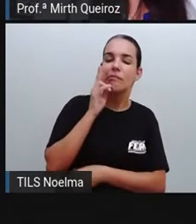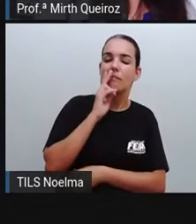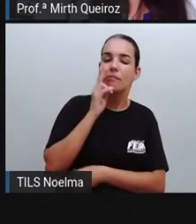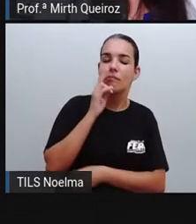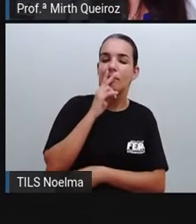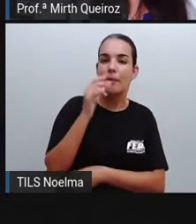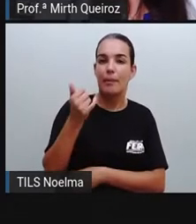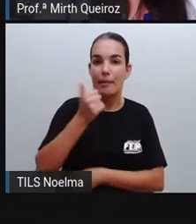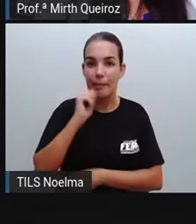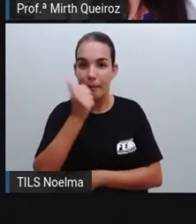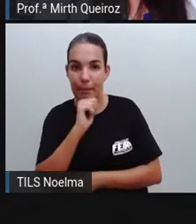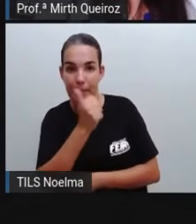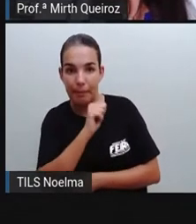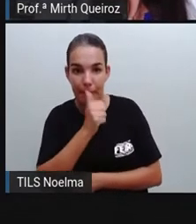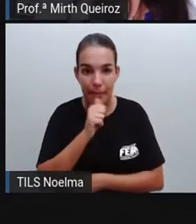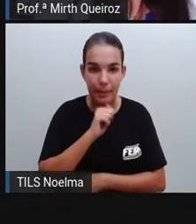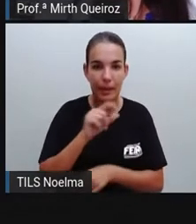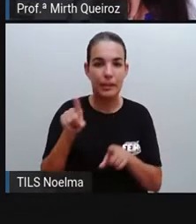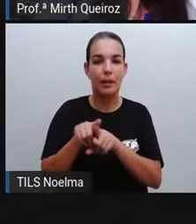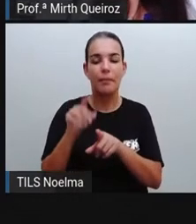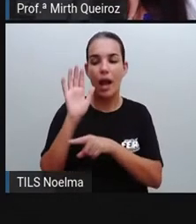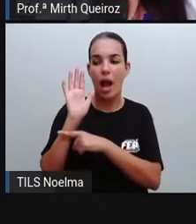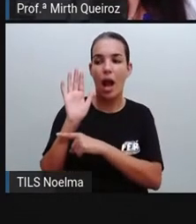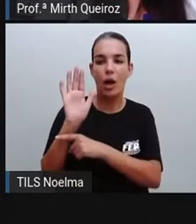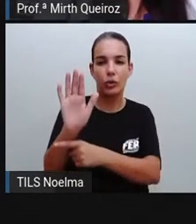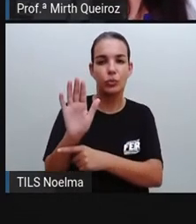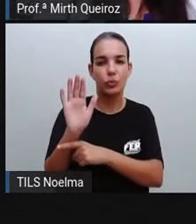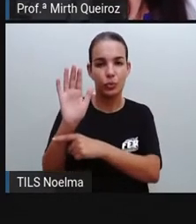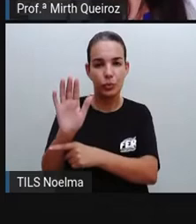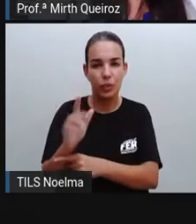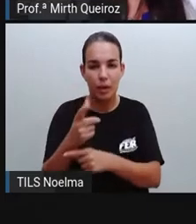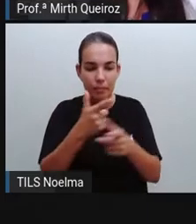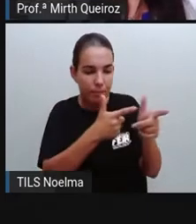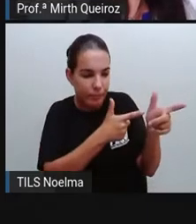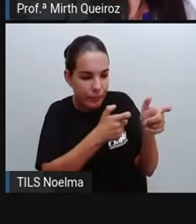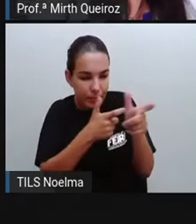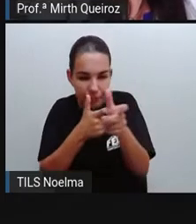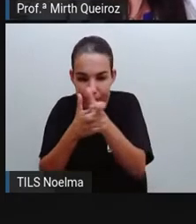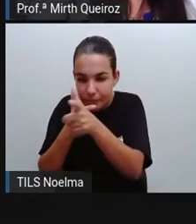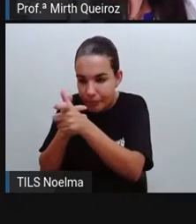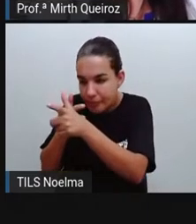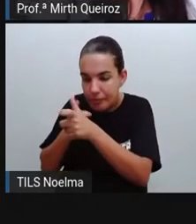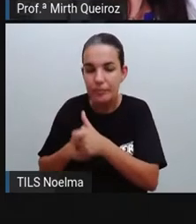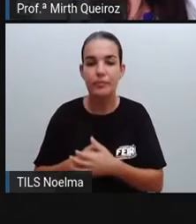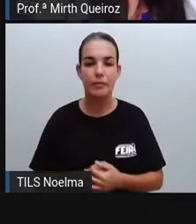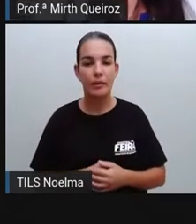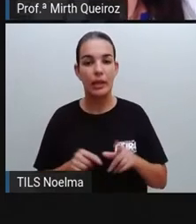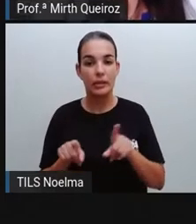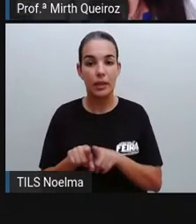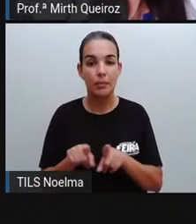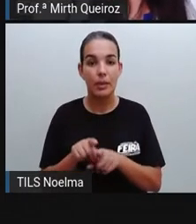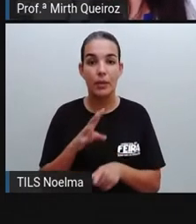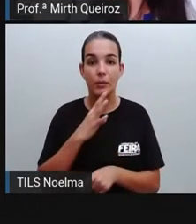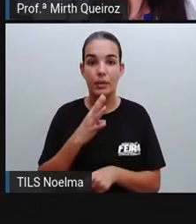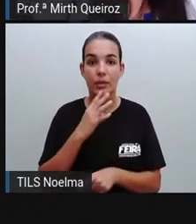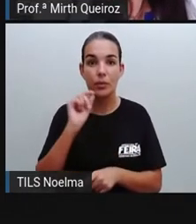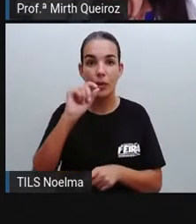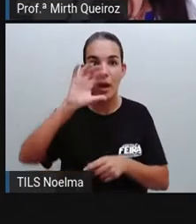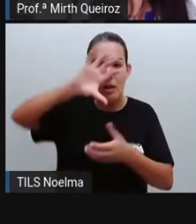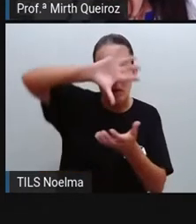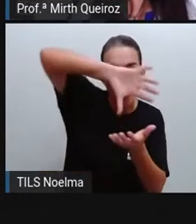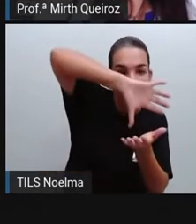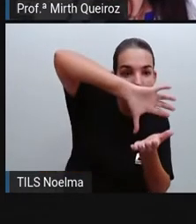por ajudar os caçadores para que eles tenham uma boa caça. É também conhecido por raptar crianças